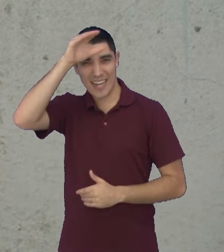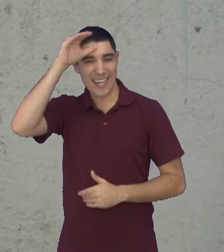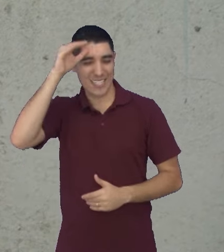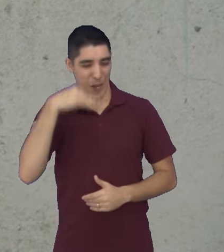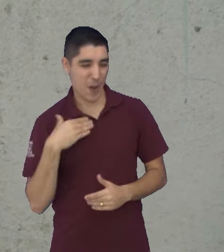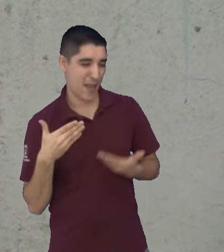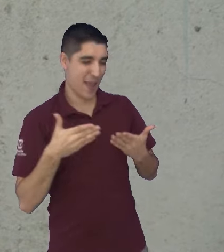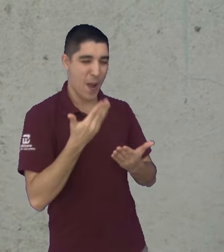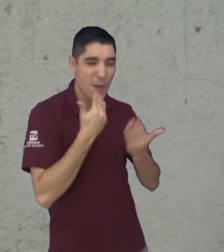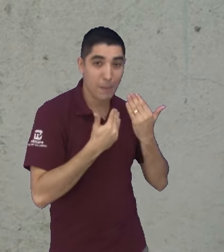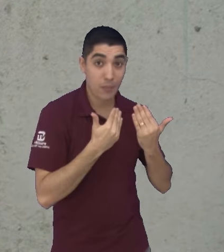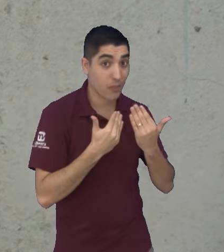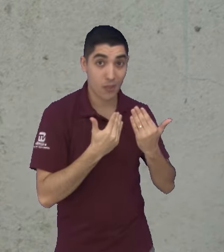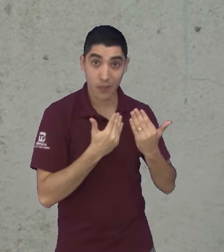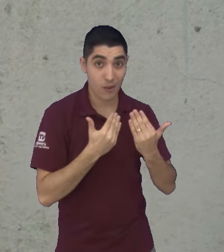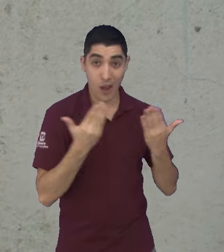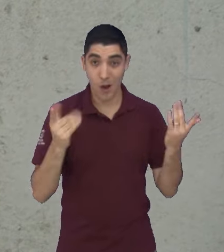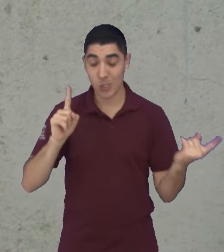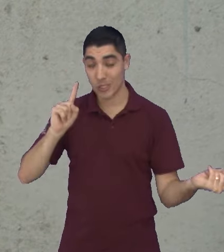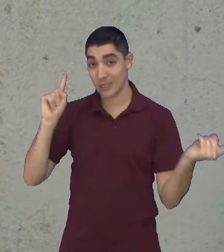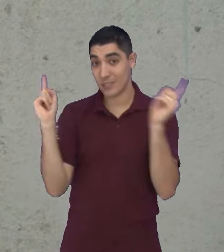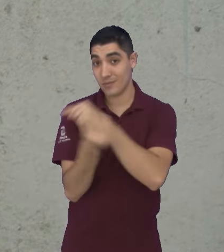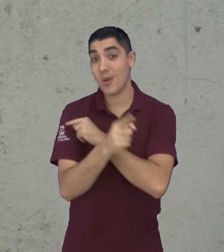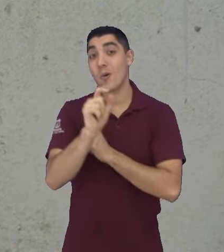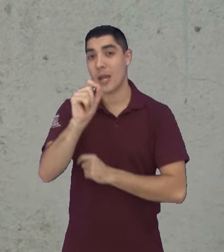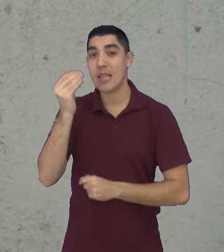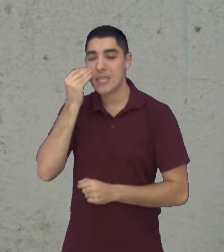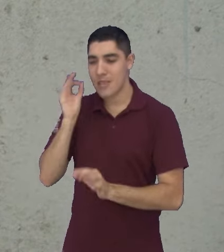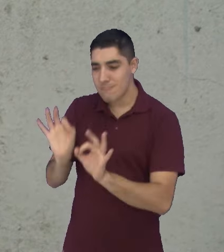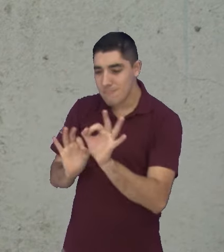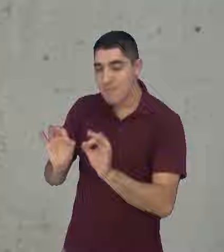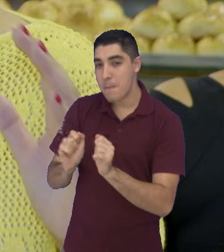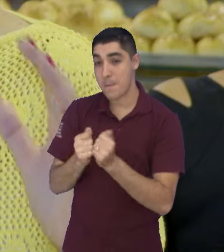Ela encarou o desafio de ser padeira no Job do Dia. Vamos ver?